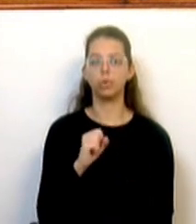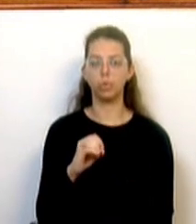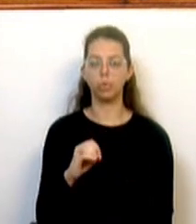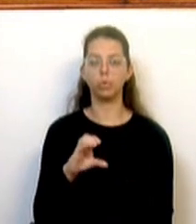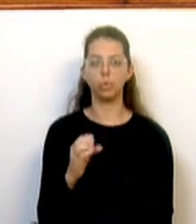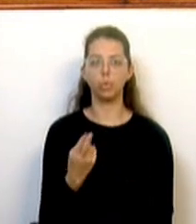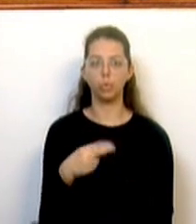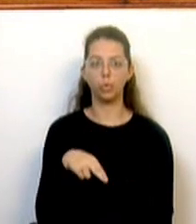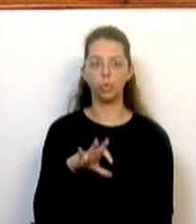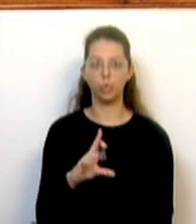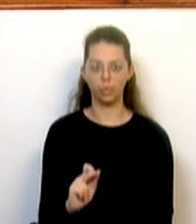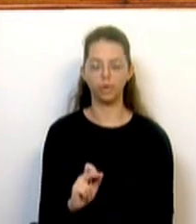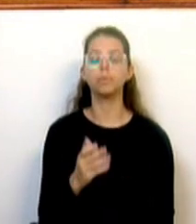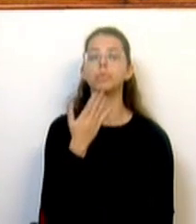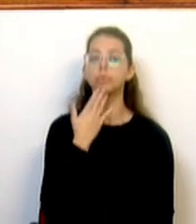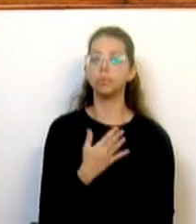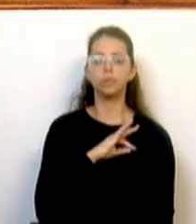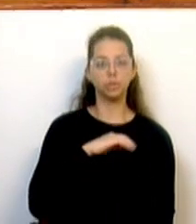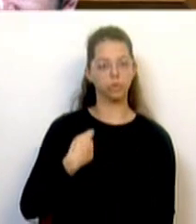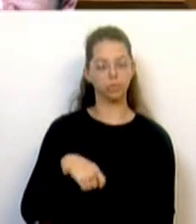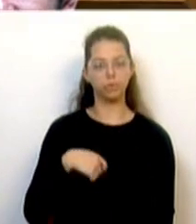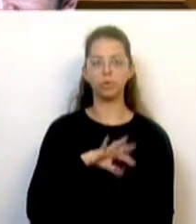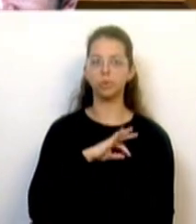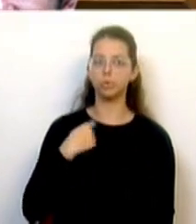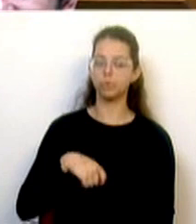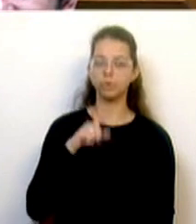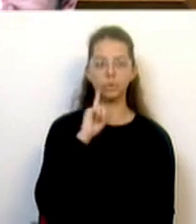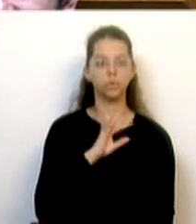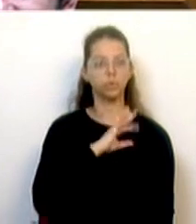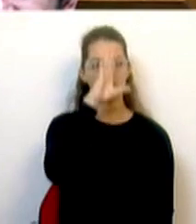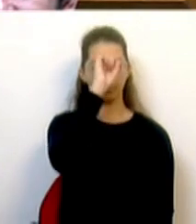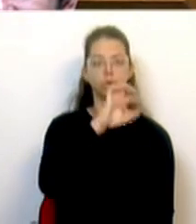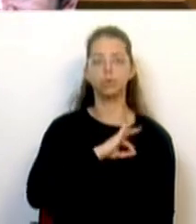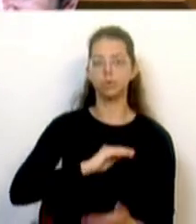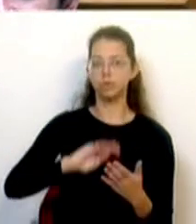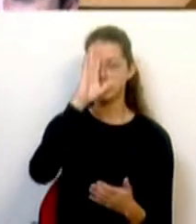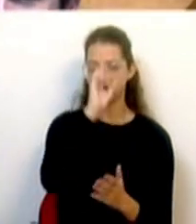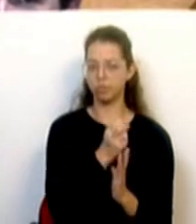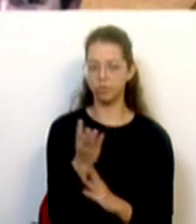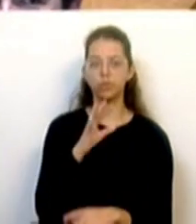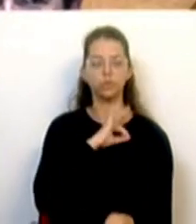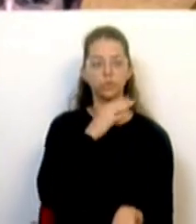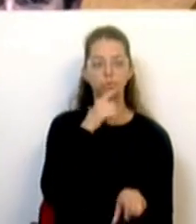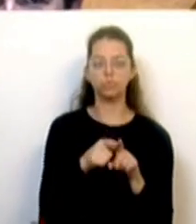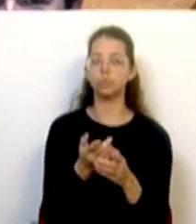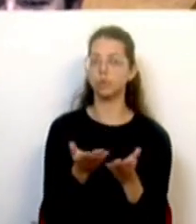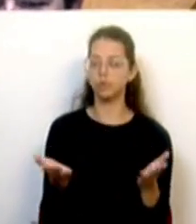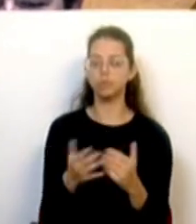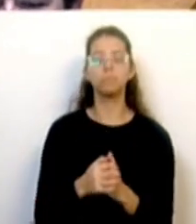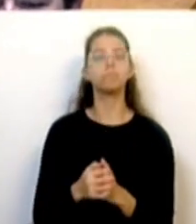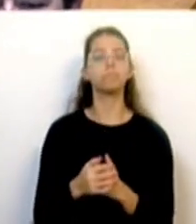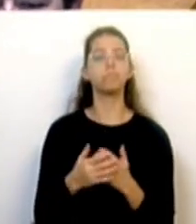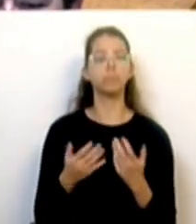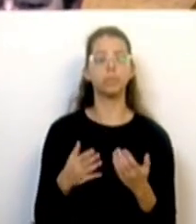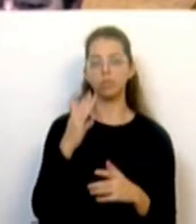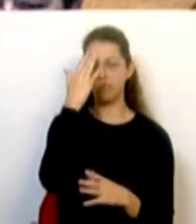Muito obrigado, Sr. Presidente, Sr. Presidente, Sra. Ministra, Sras. e Srs. Secretários de Estado, Sras. e Srs. Deputados. O orçamento do Estado